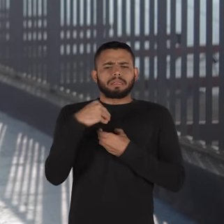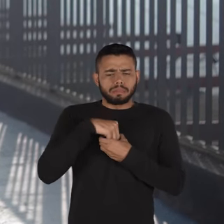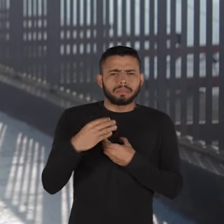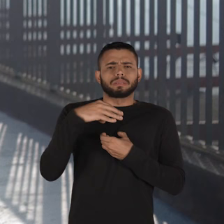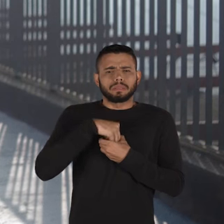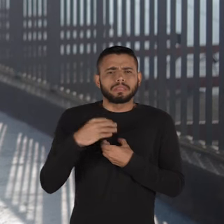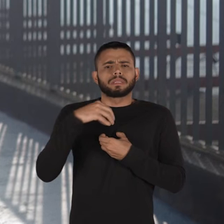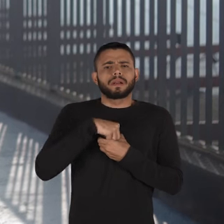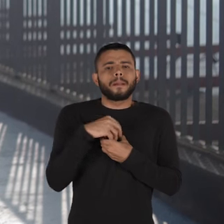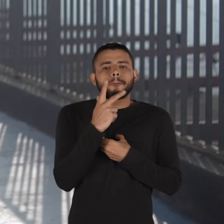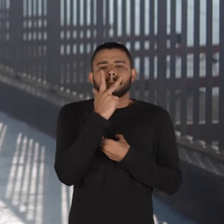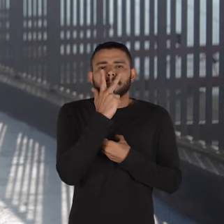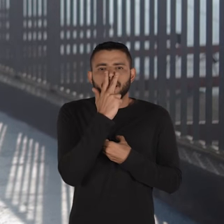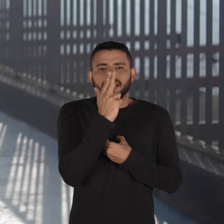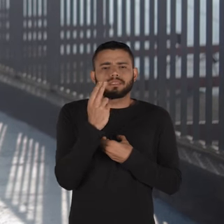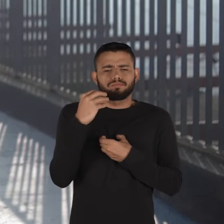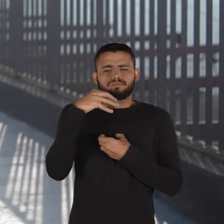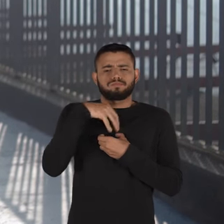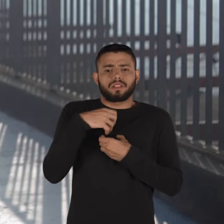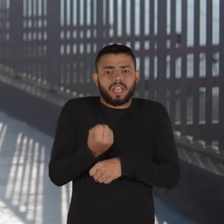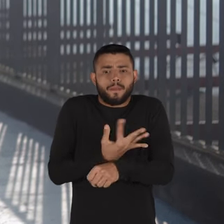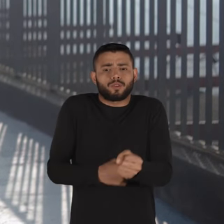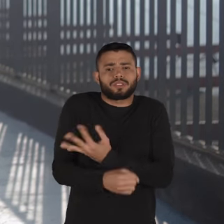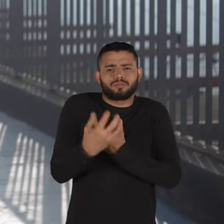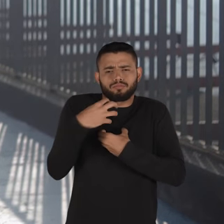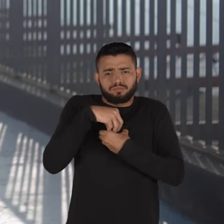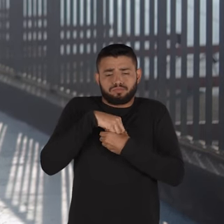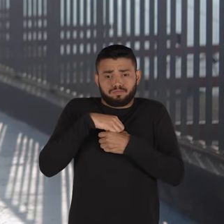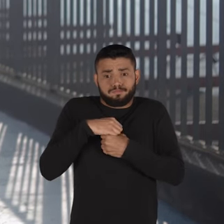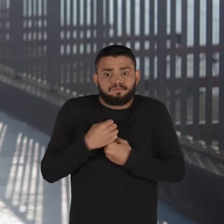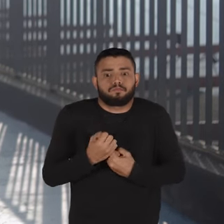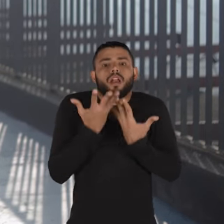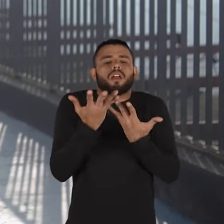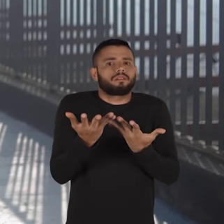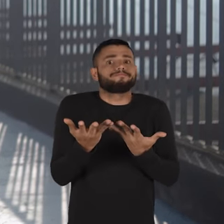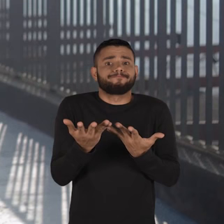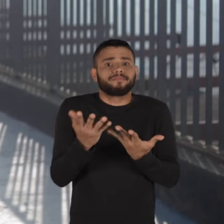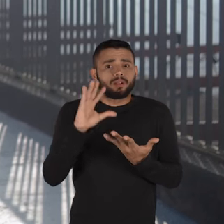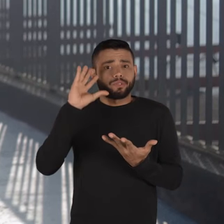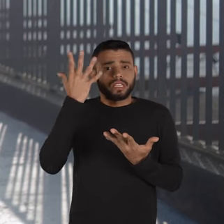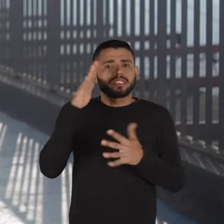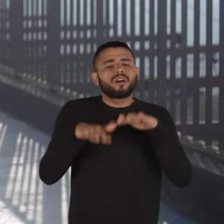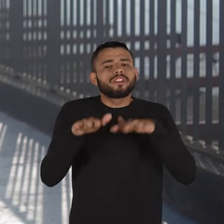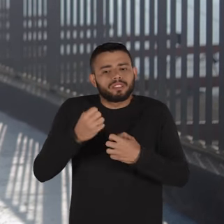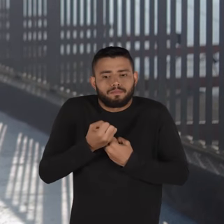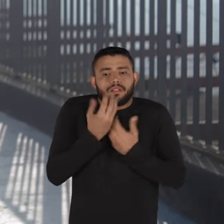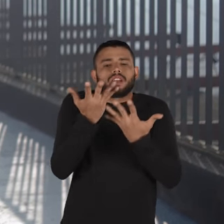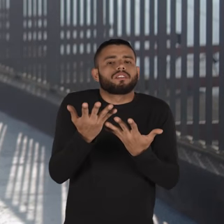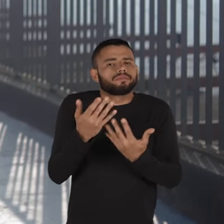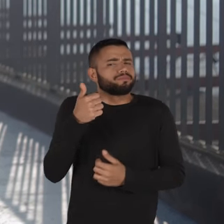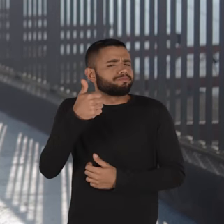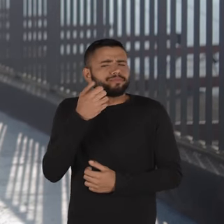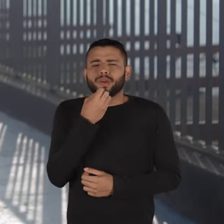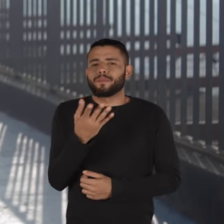formando um turbilhão de emoção e chega uma hora que você explode e talvez essa explosão